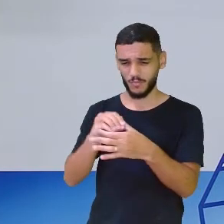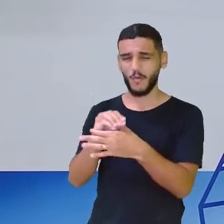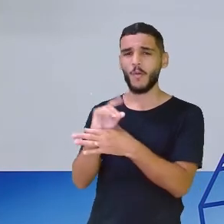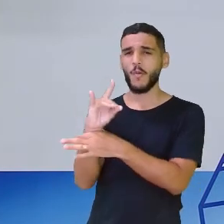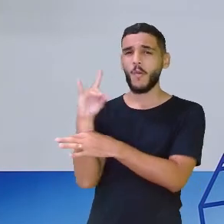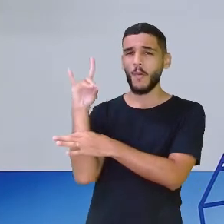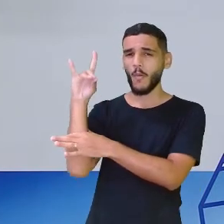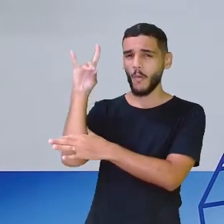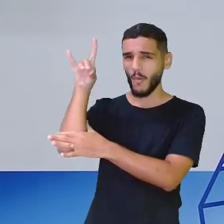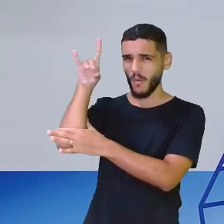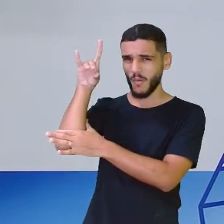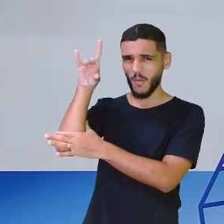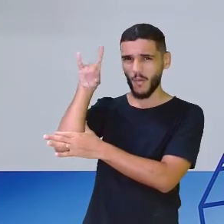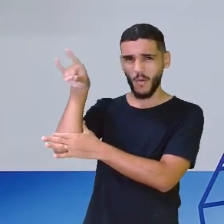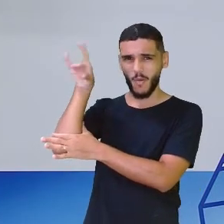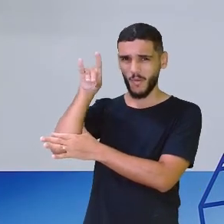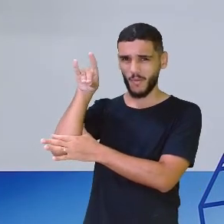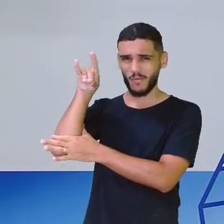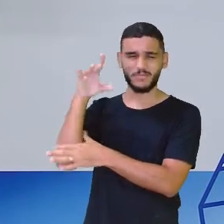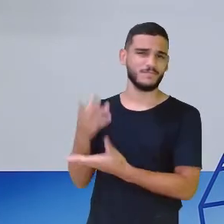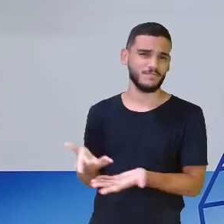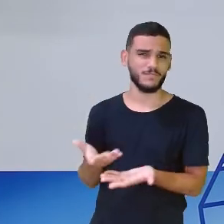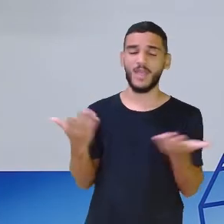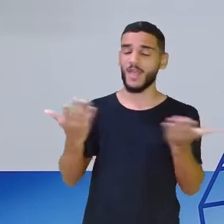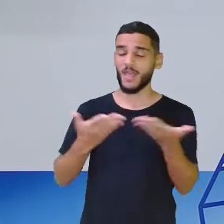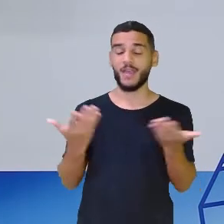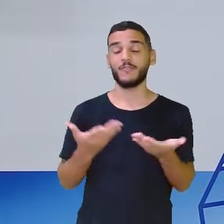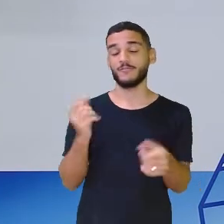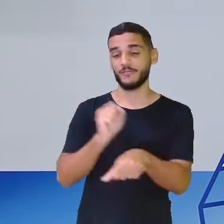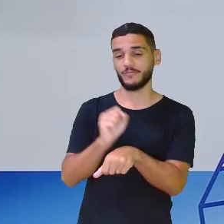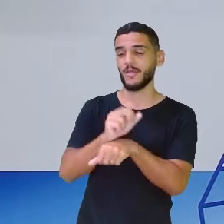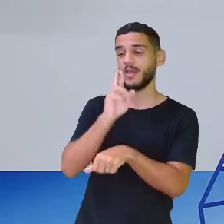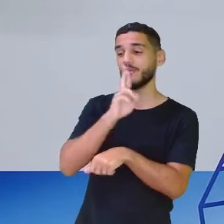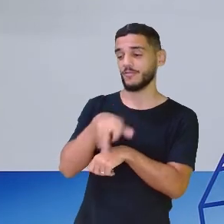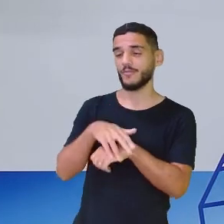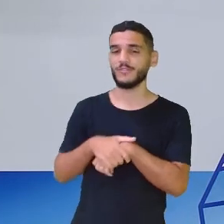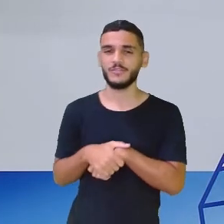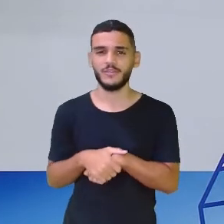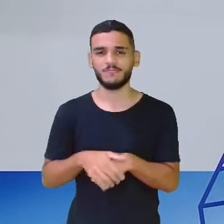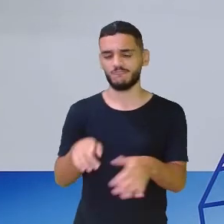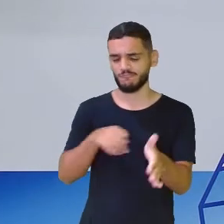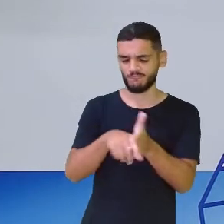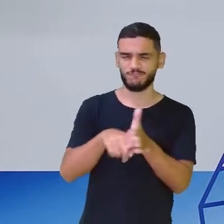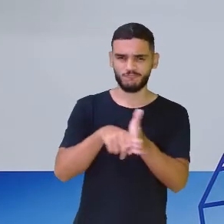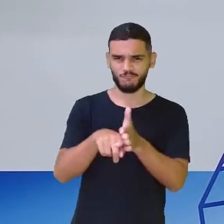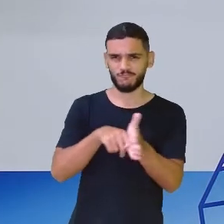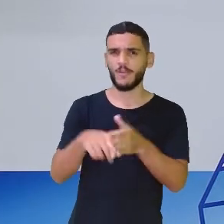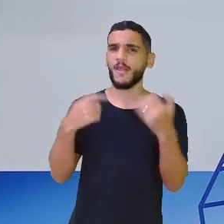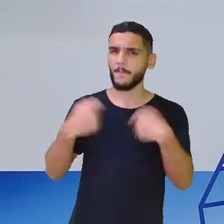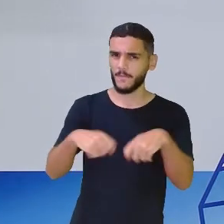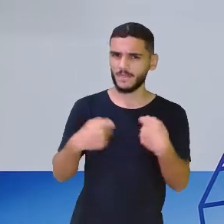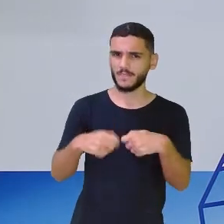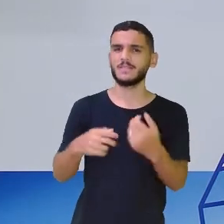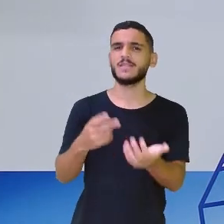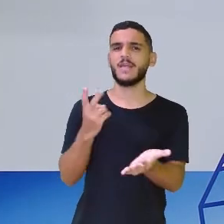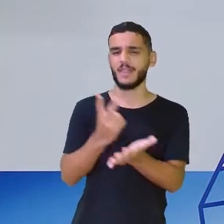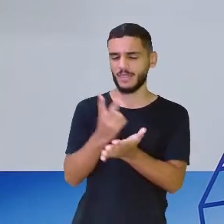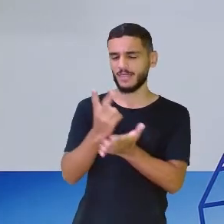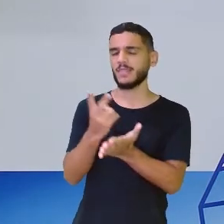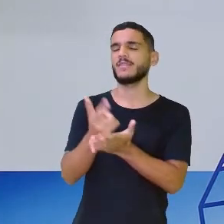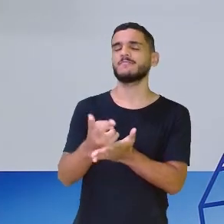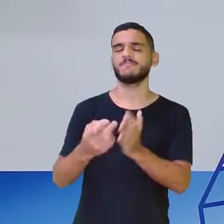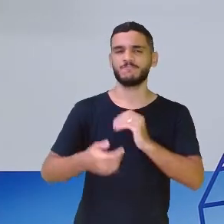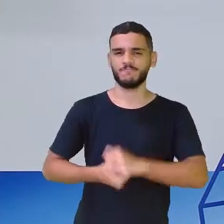coitada da girafa acusada? Mas vamos lá, não é? A investigação precisa seguir o